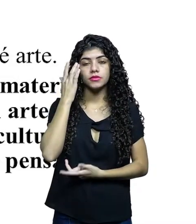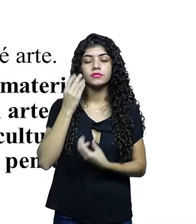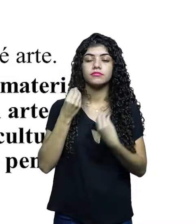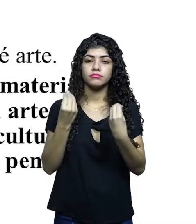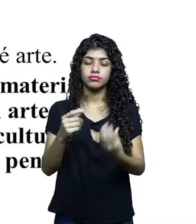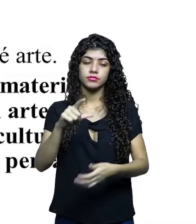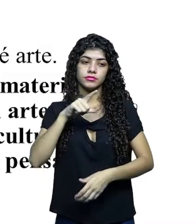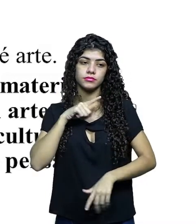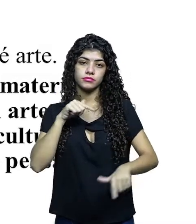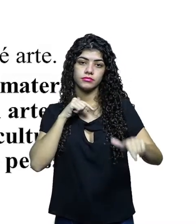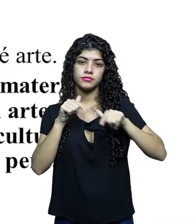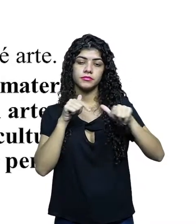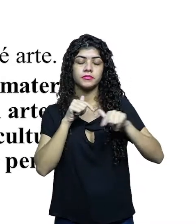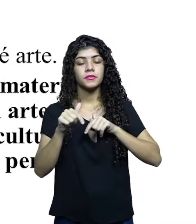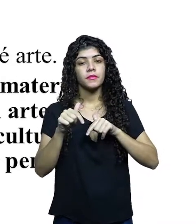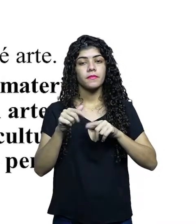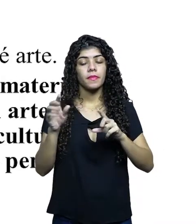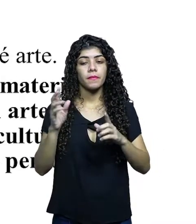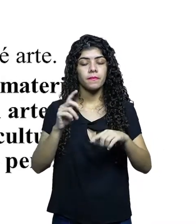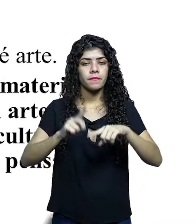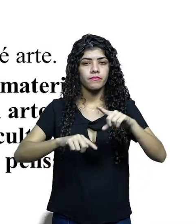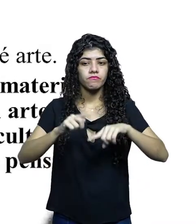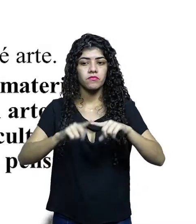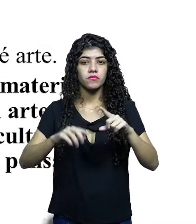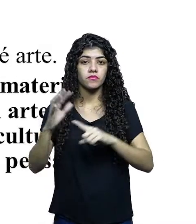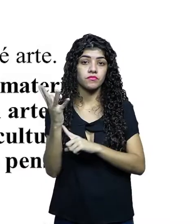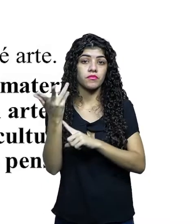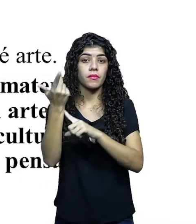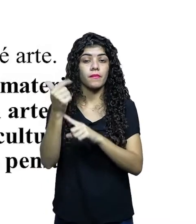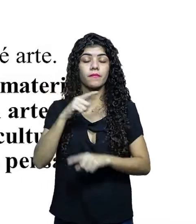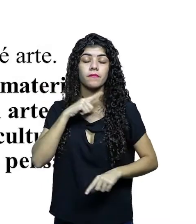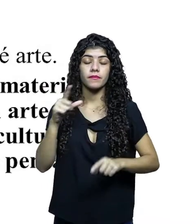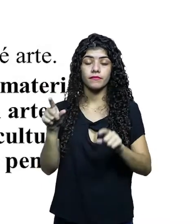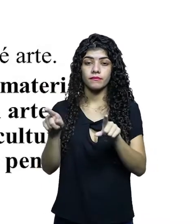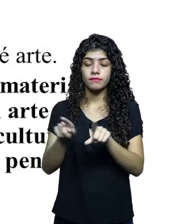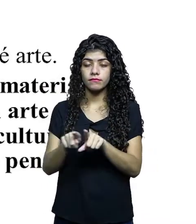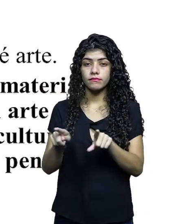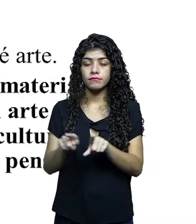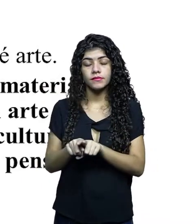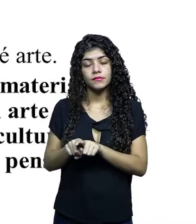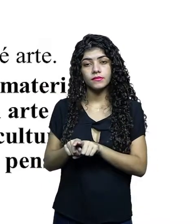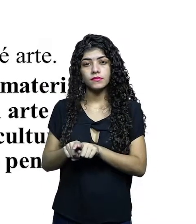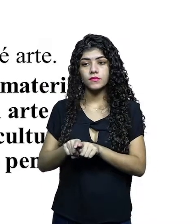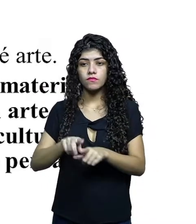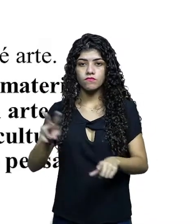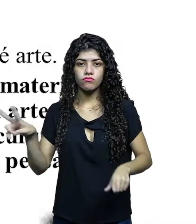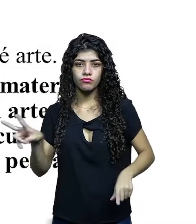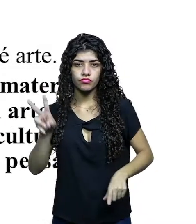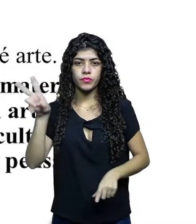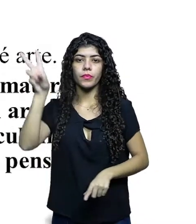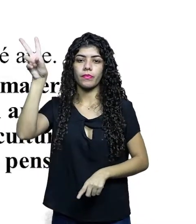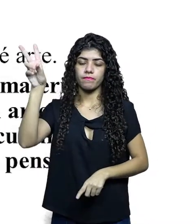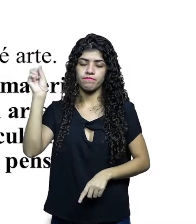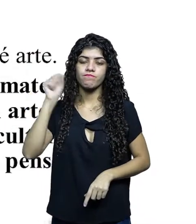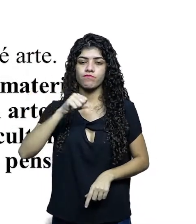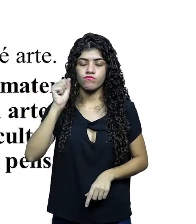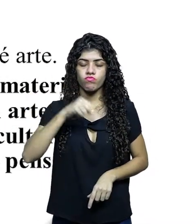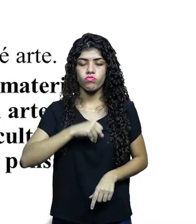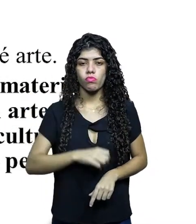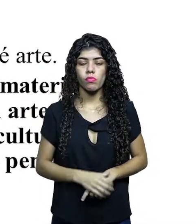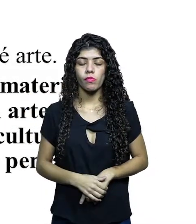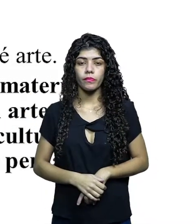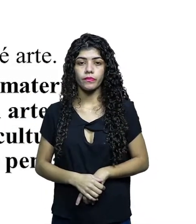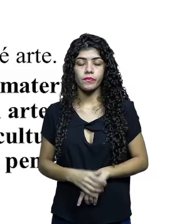profissionais. No entanto, o seu produto é arte, e a arte tem um valor imaterial, muito além do preço.